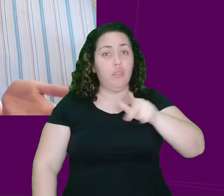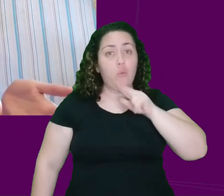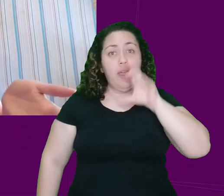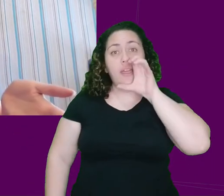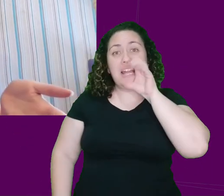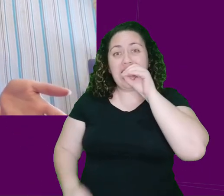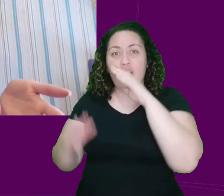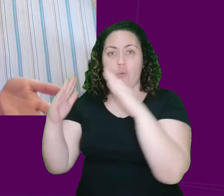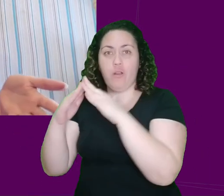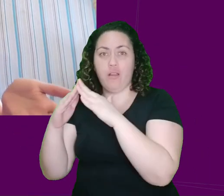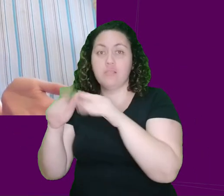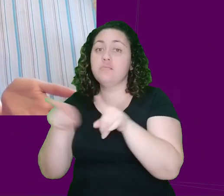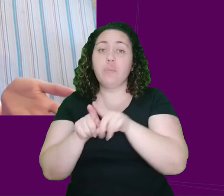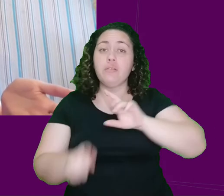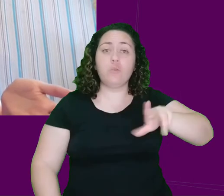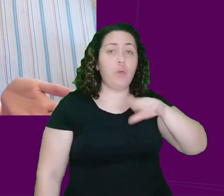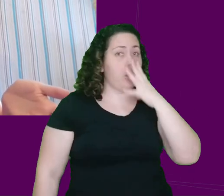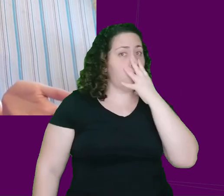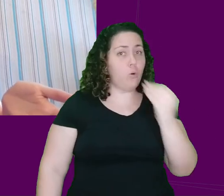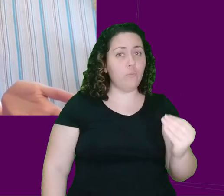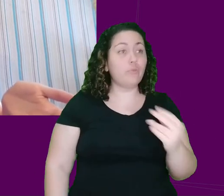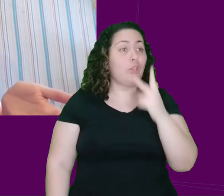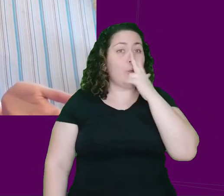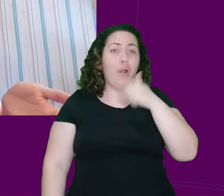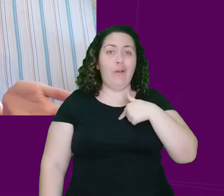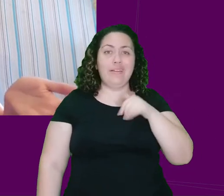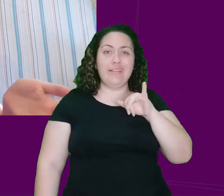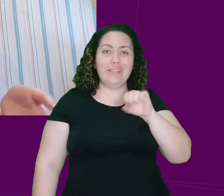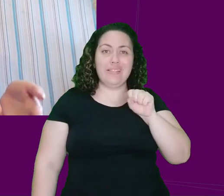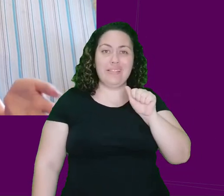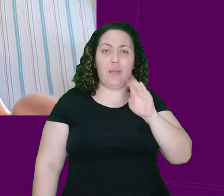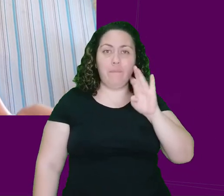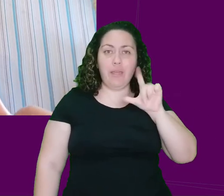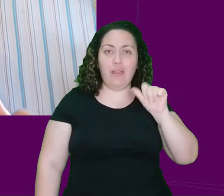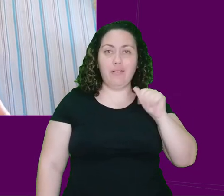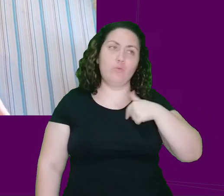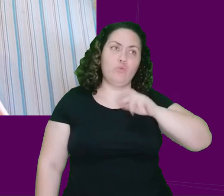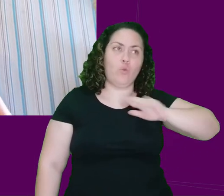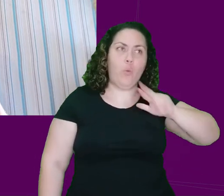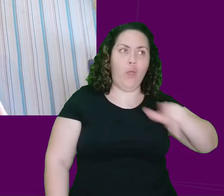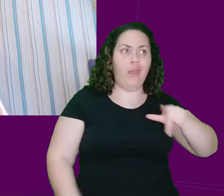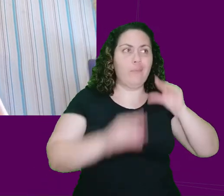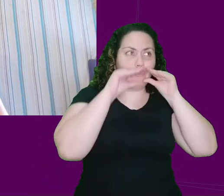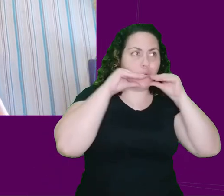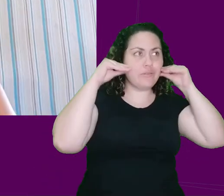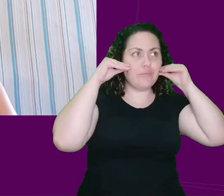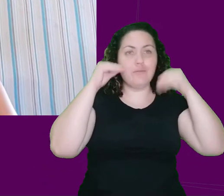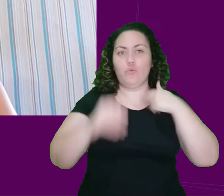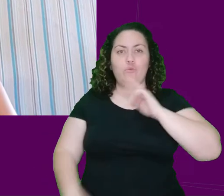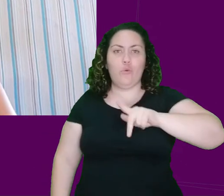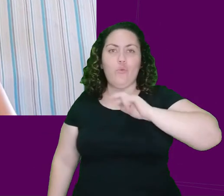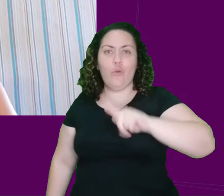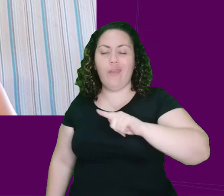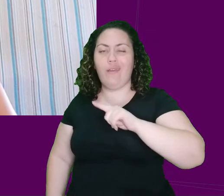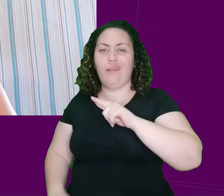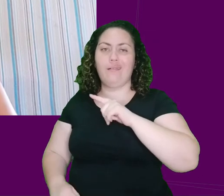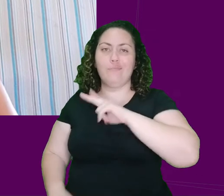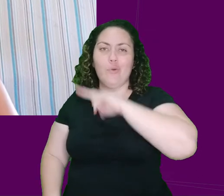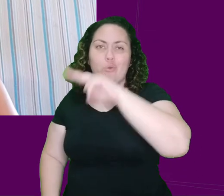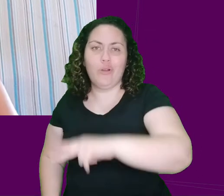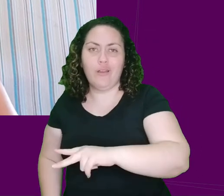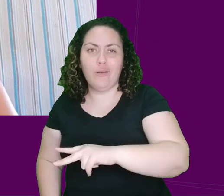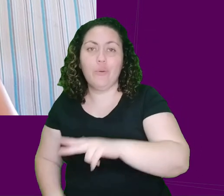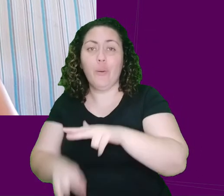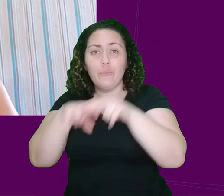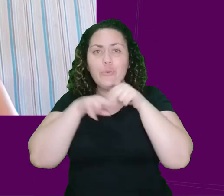também não são lobos. Que nem a própria Isabela também não é nada muito definido. Nem moçambicana, nem portuguesa. E ela se pergunta nesse